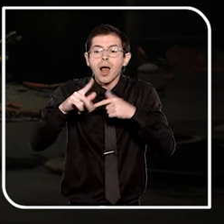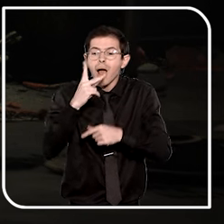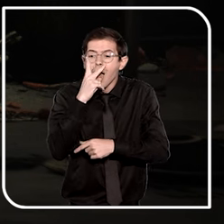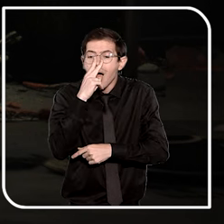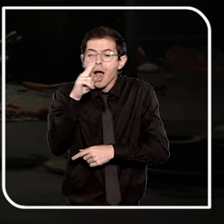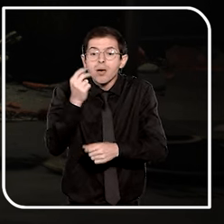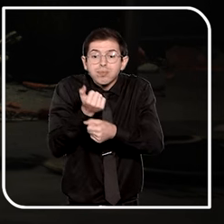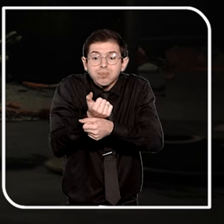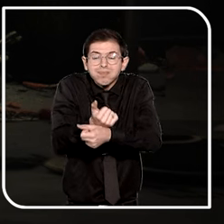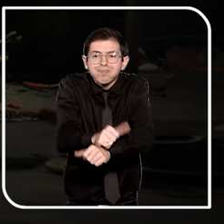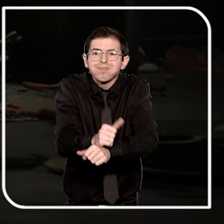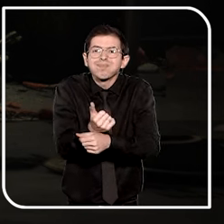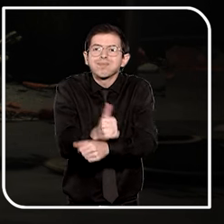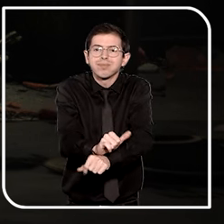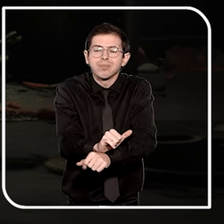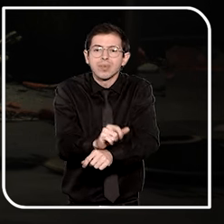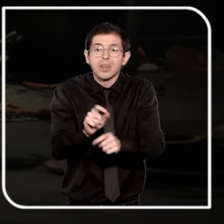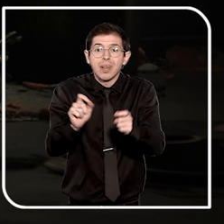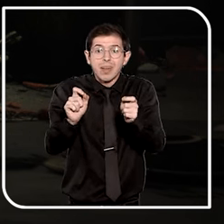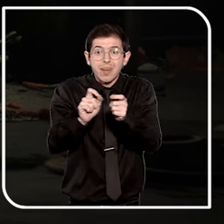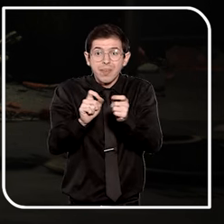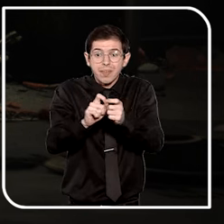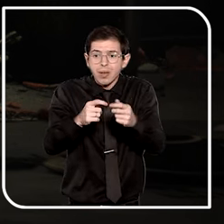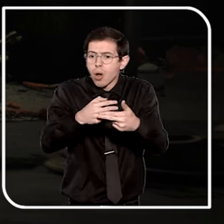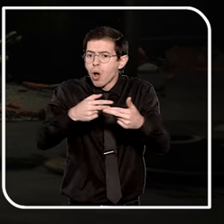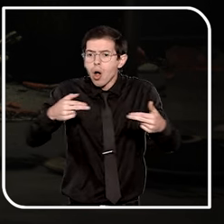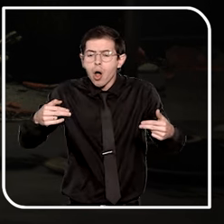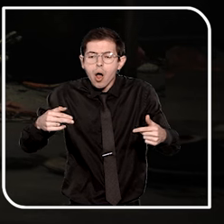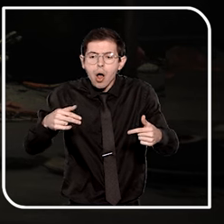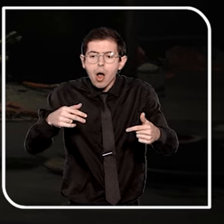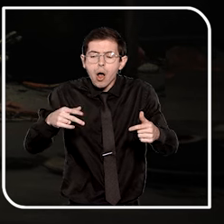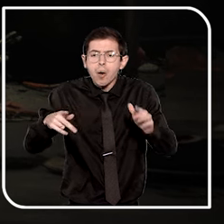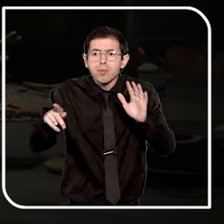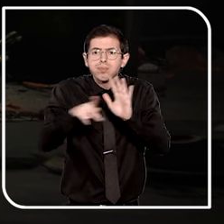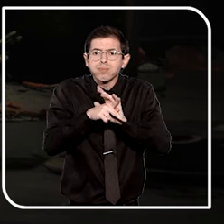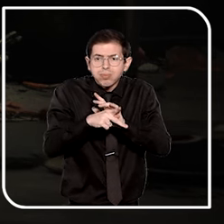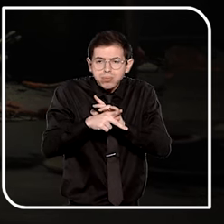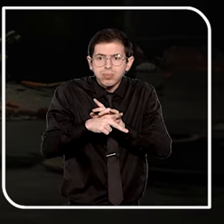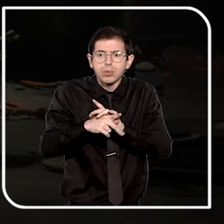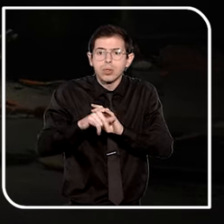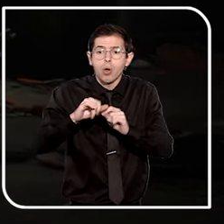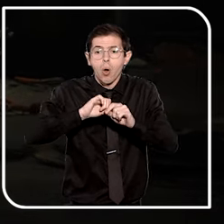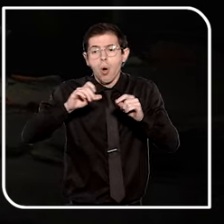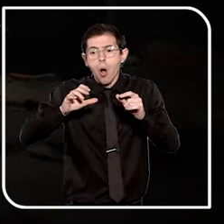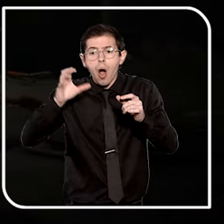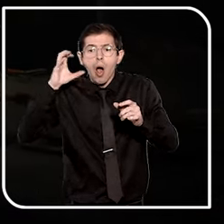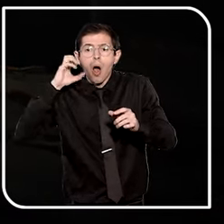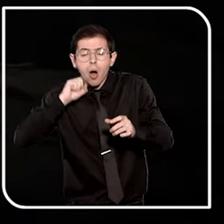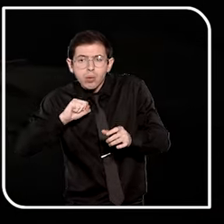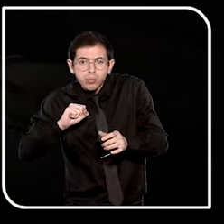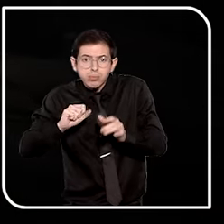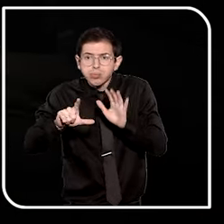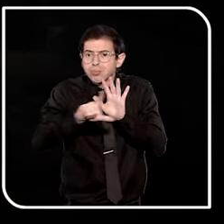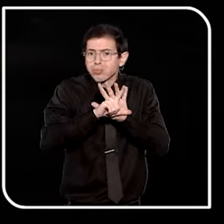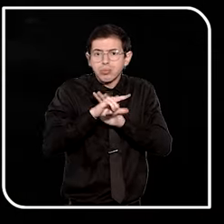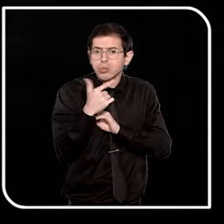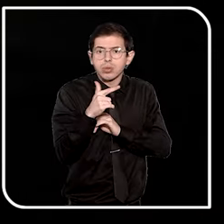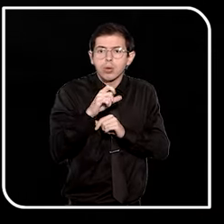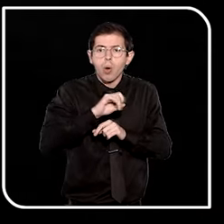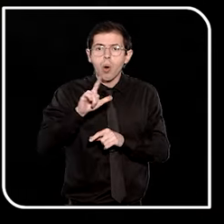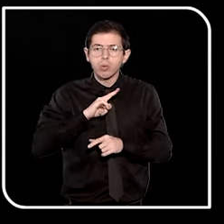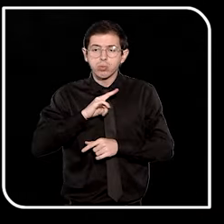análogas à de escravo, submetê-la a qualquer tipo de servidão, adoção ilegal ou exploração sexual.